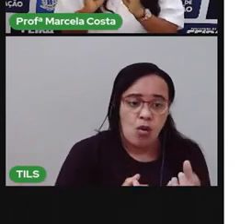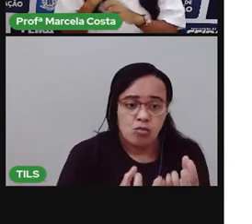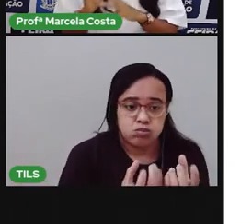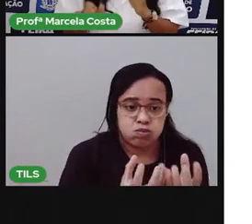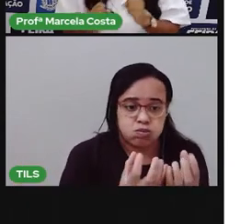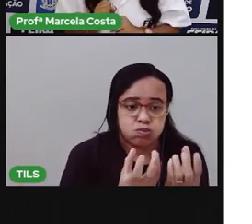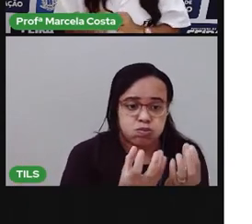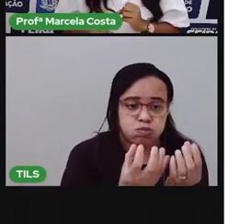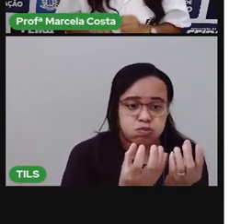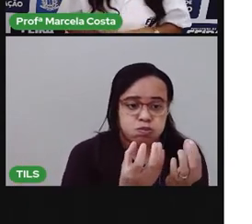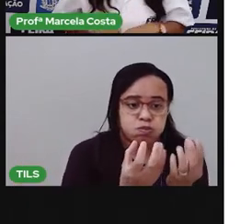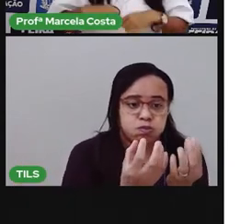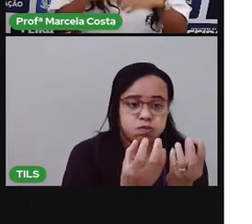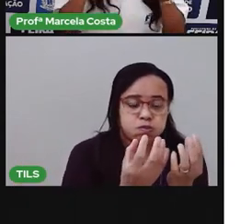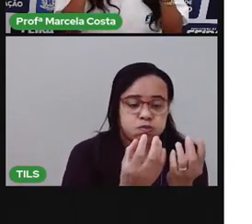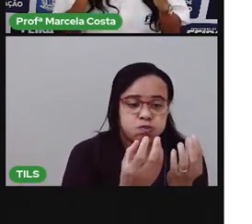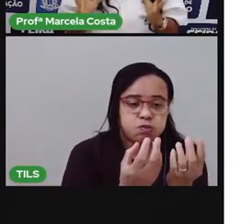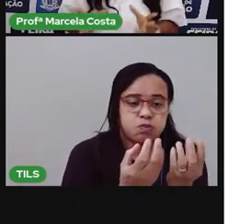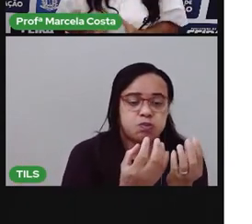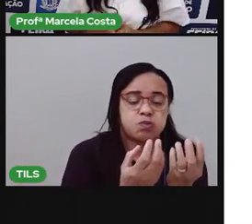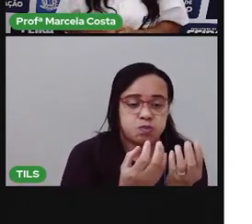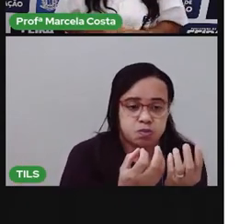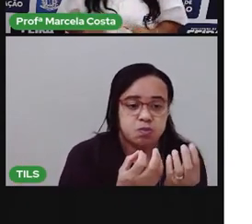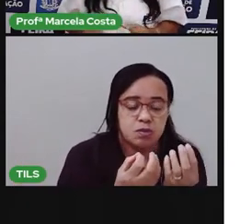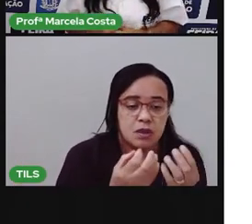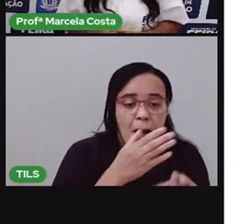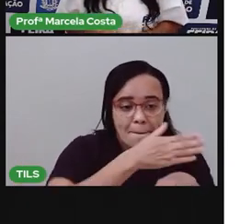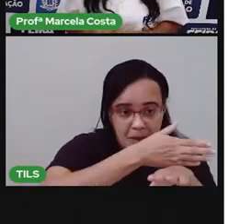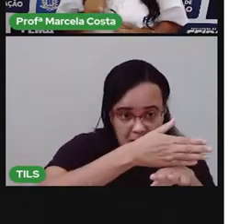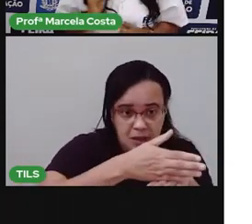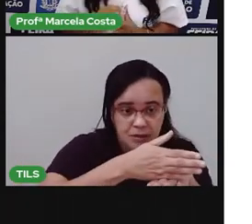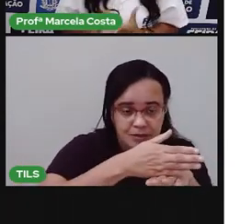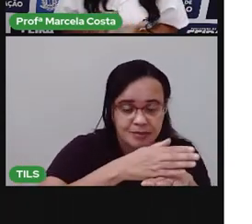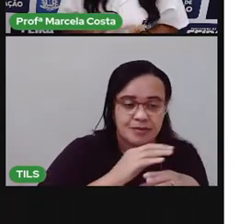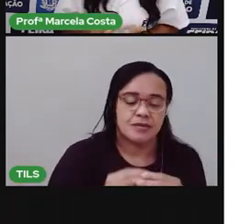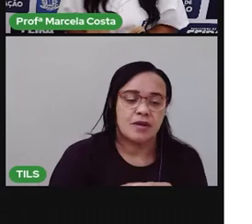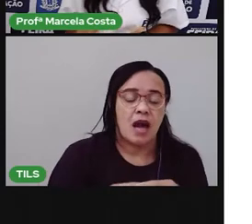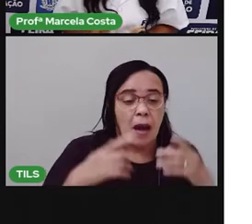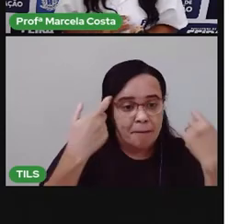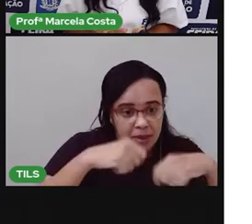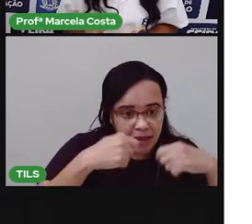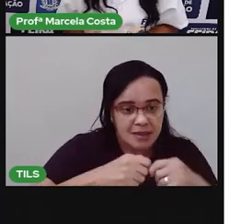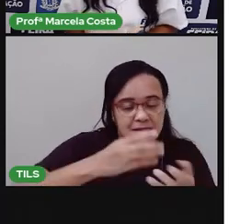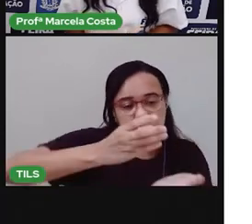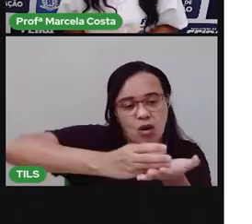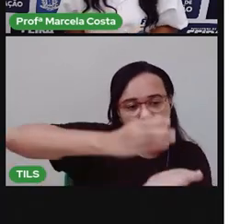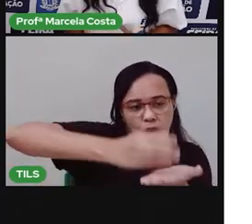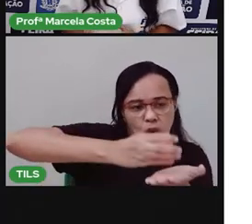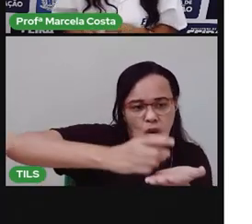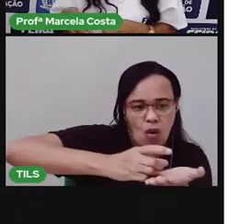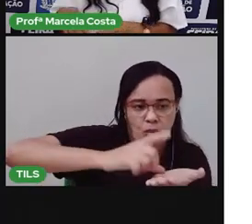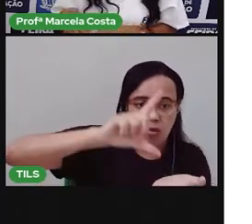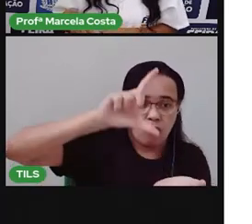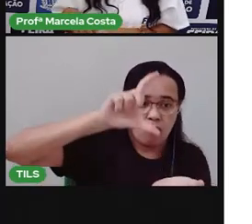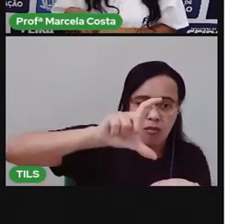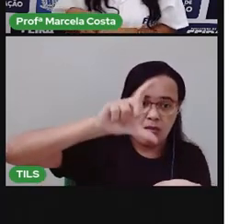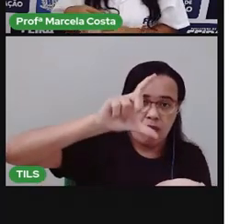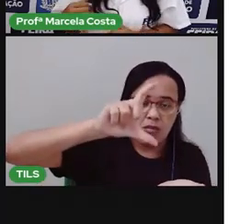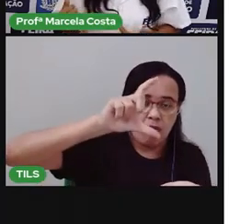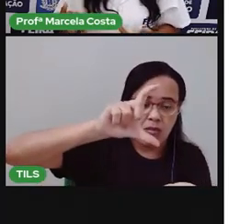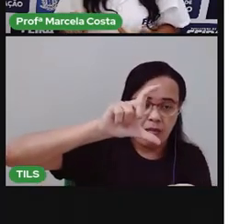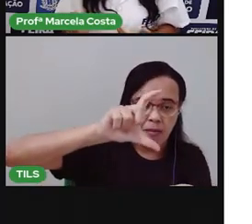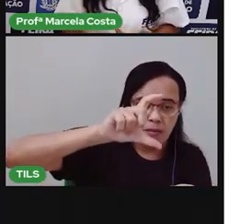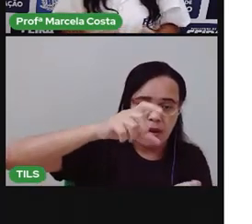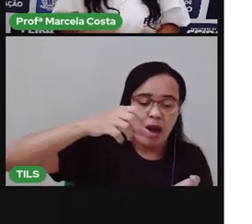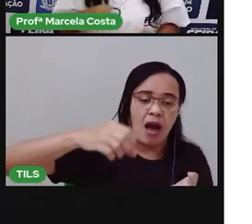a borbulhar bolhas e bolhas e aí depois que já tiver acabado as bolhas você pode colocar